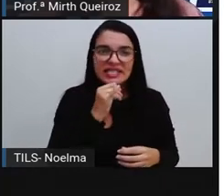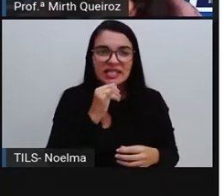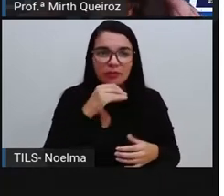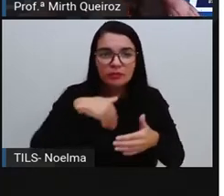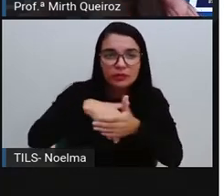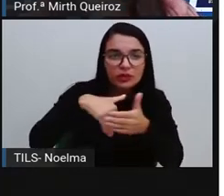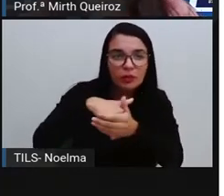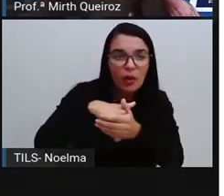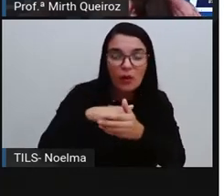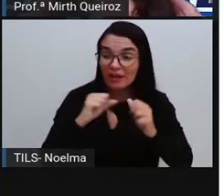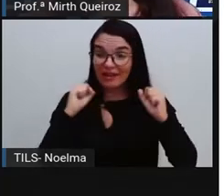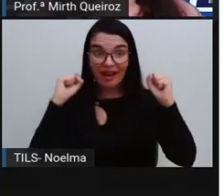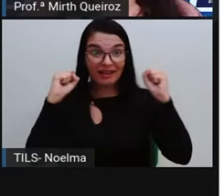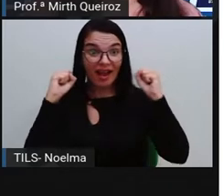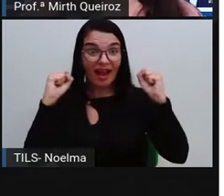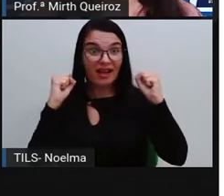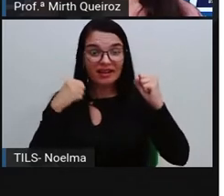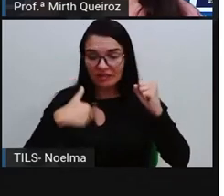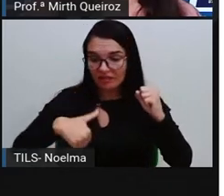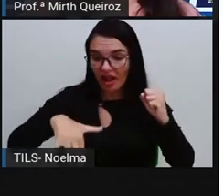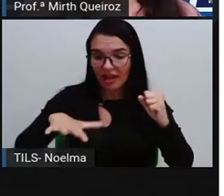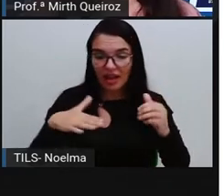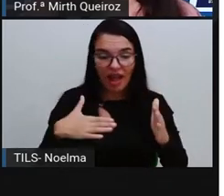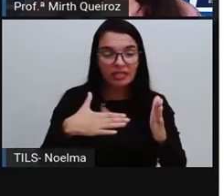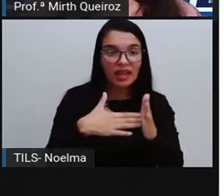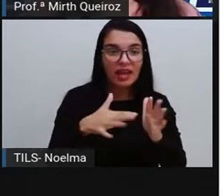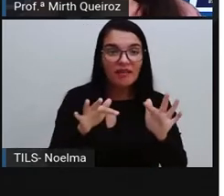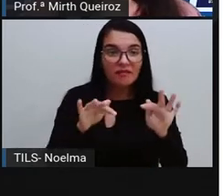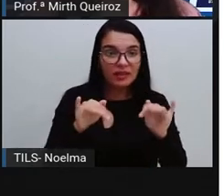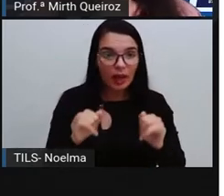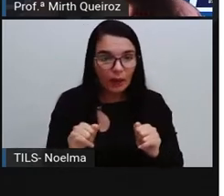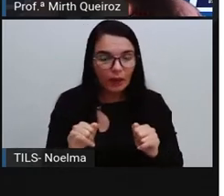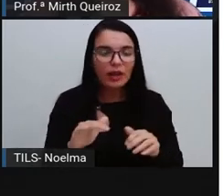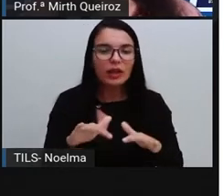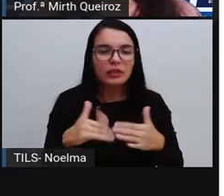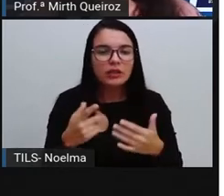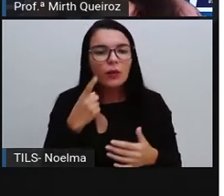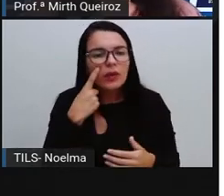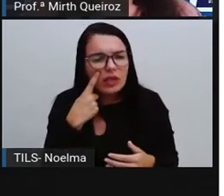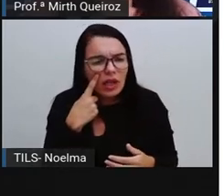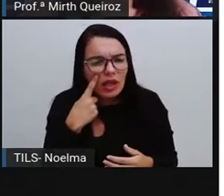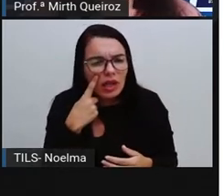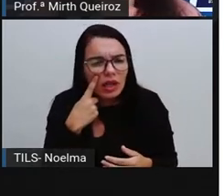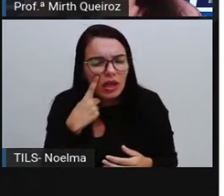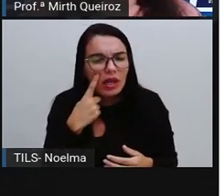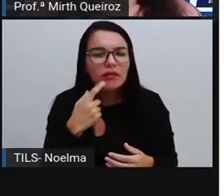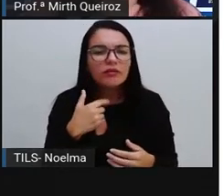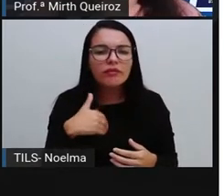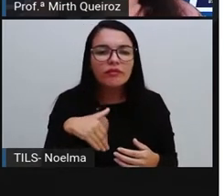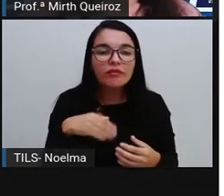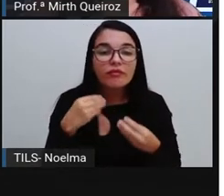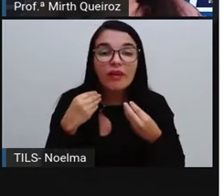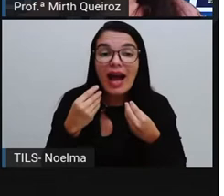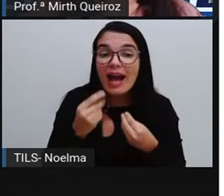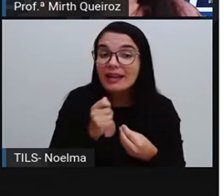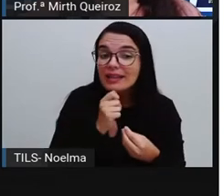chegar até a final, a gente também pode utilizar a probabilidade em um final de campeonato, por exemplo.